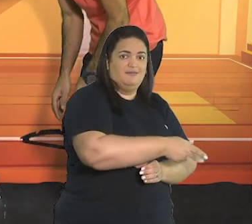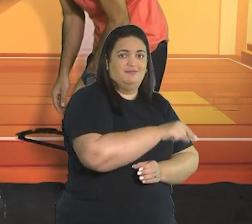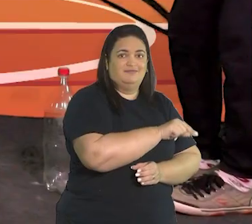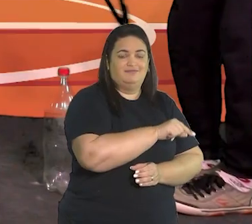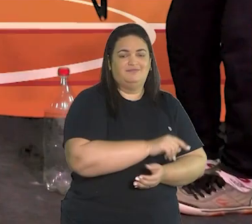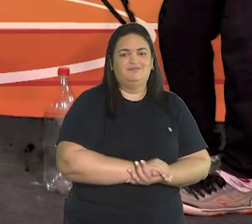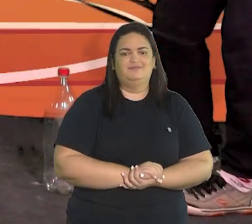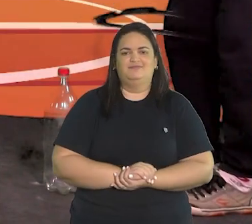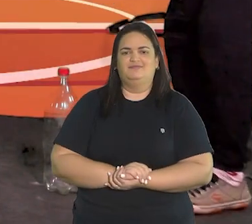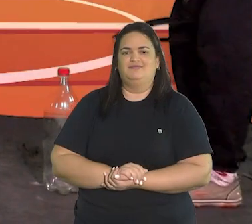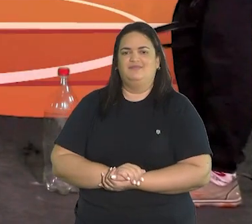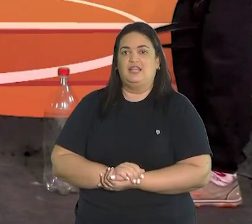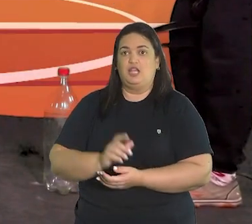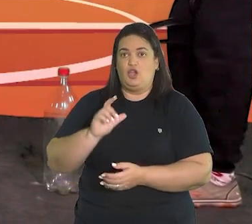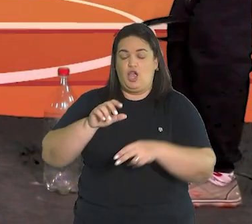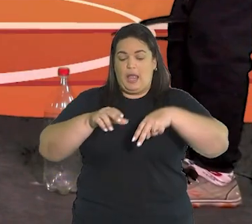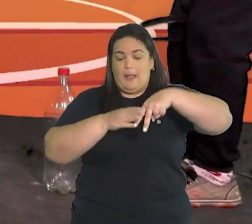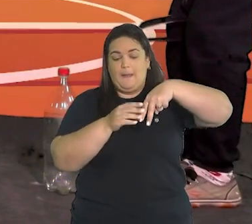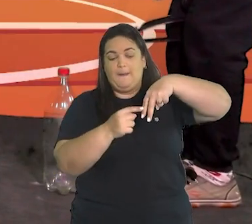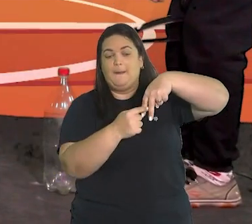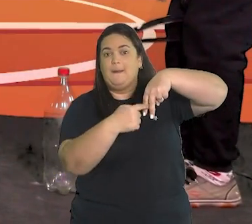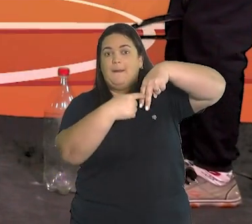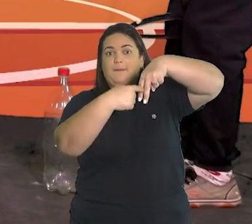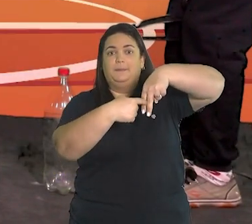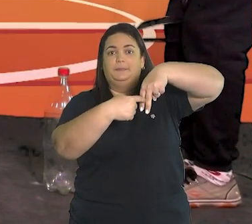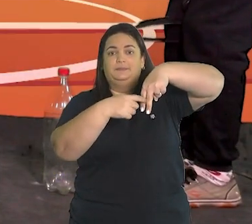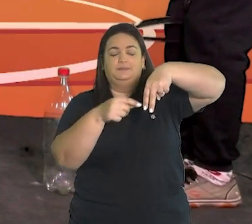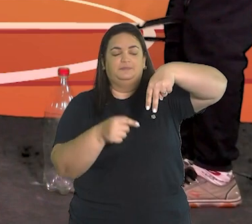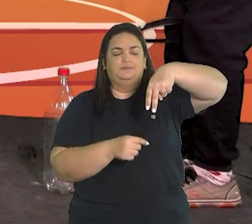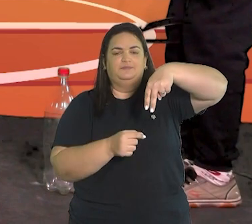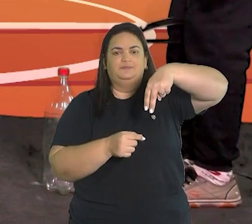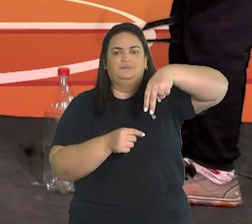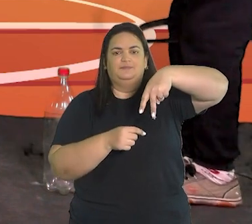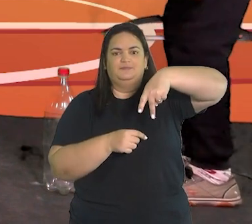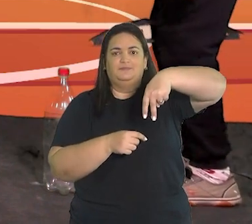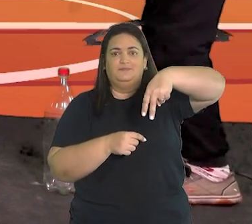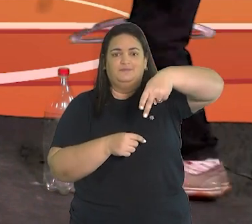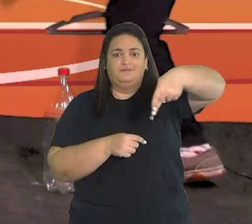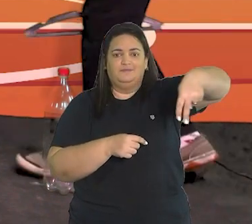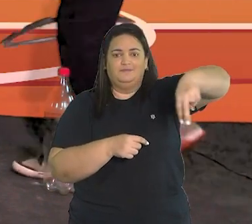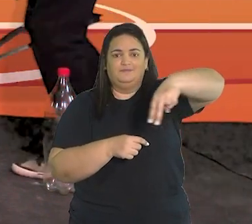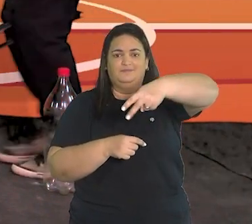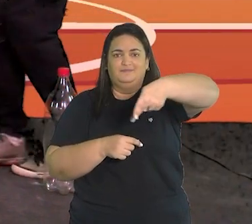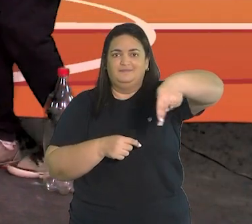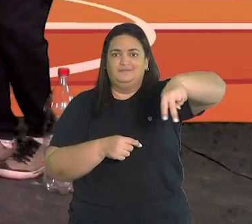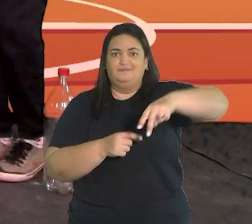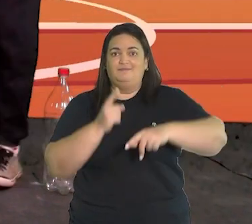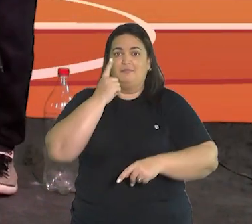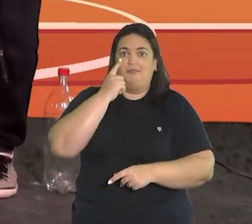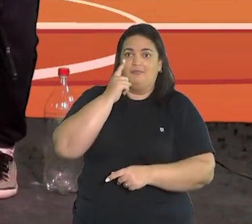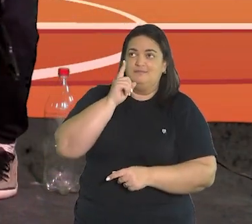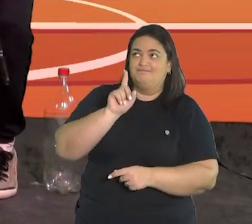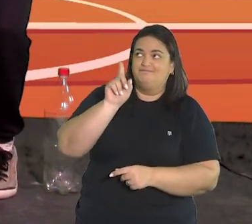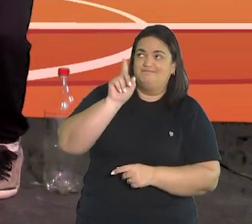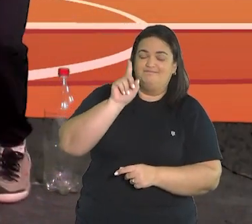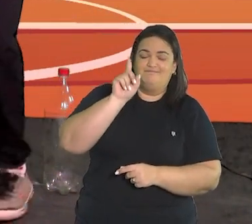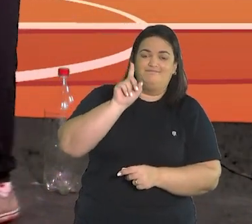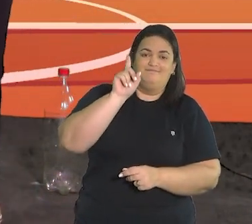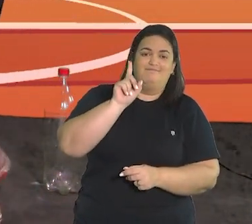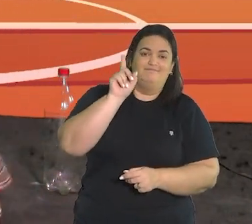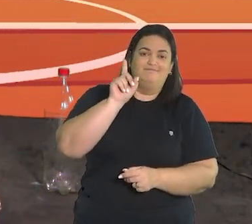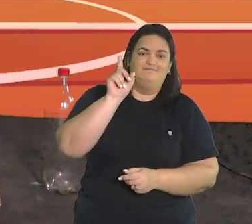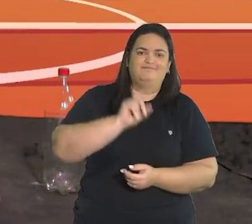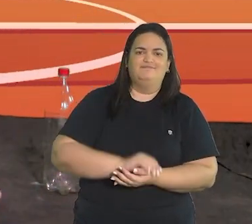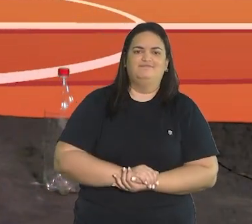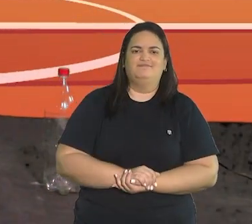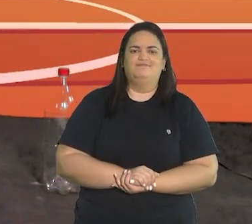Coloco o cabide entre os meus joelhos e vou passando pelas garrafas.